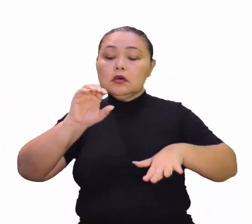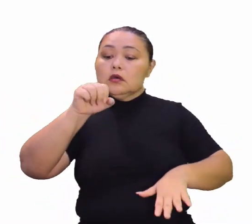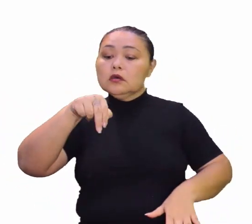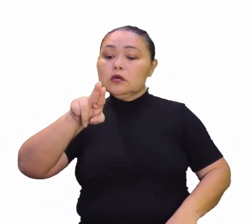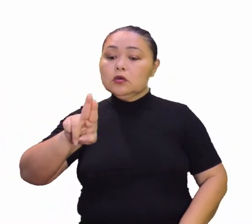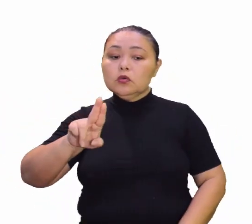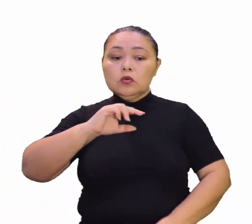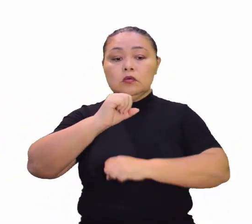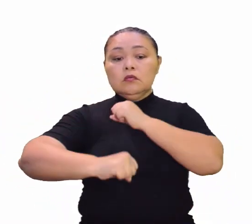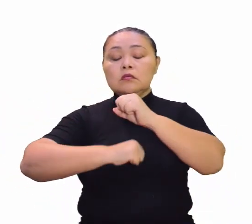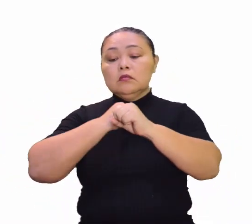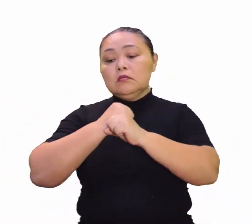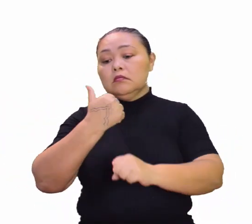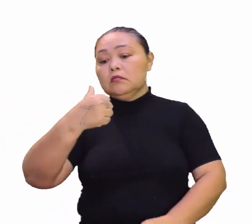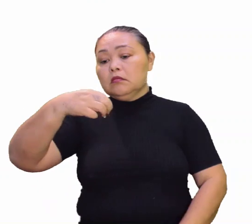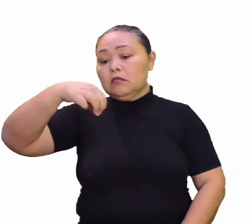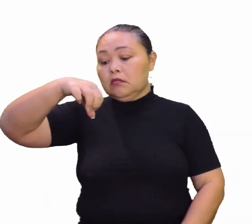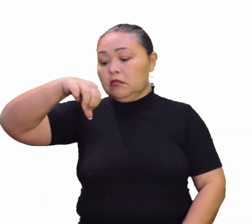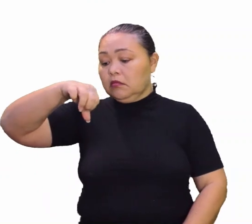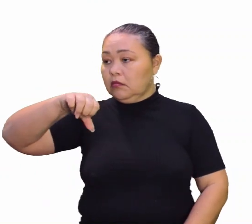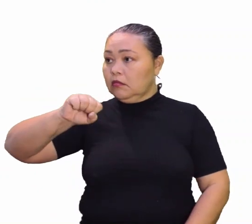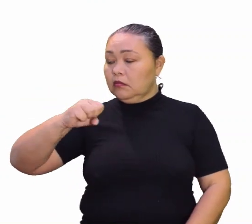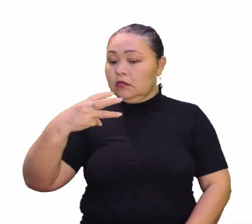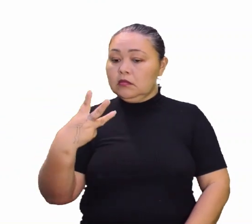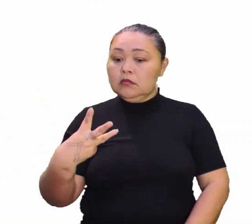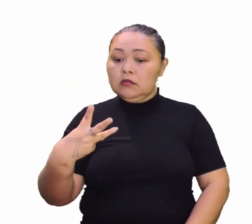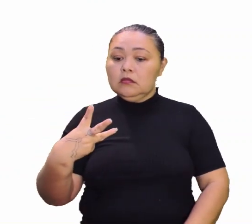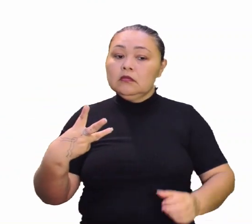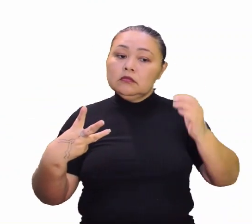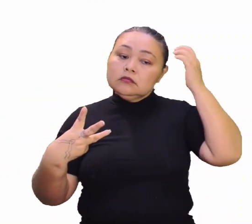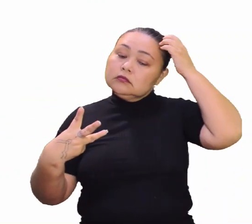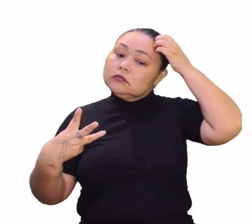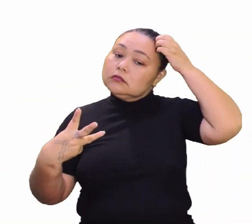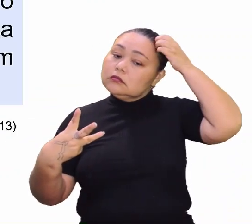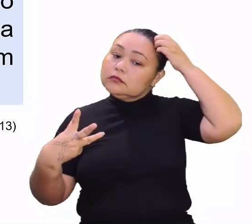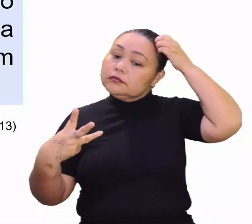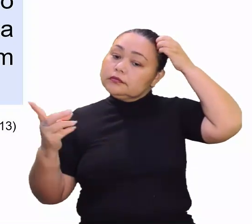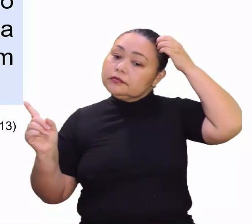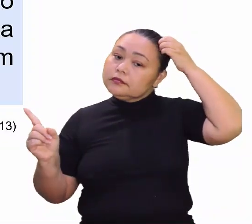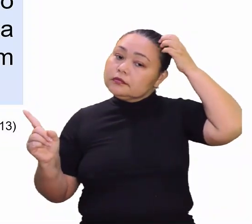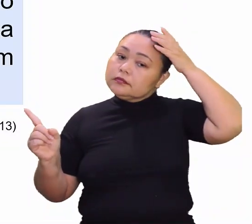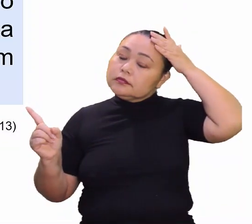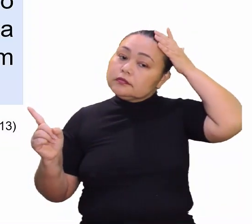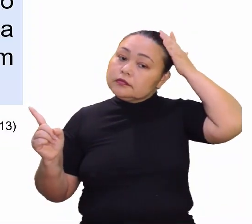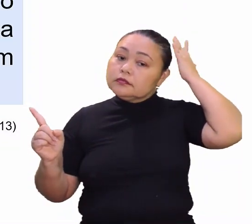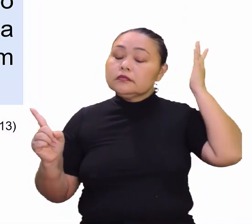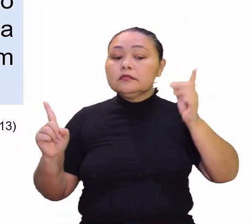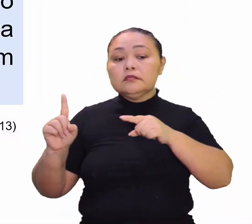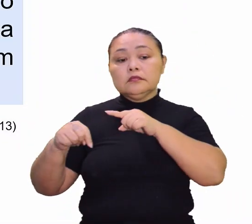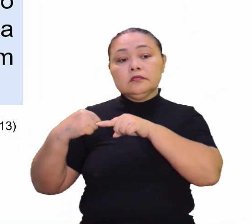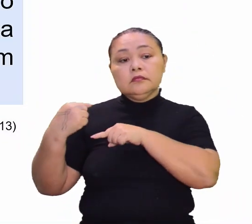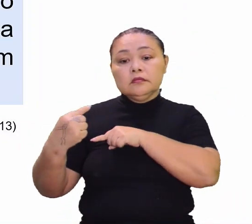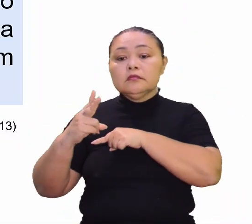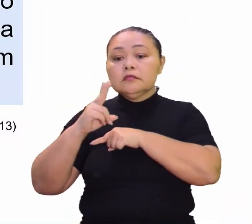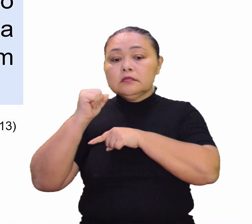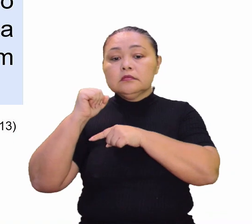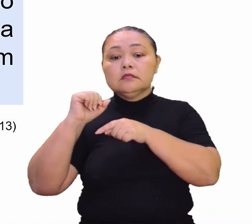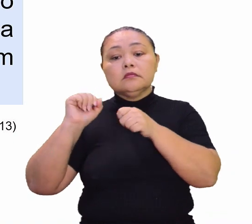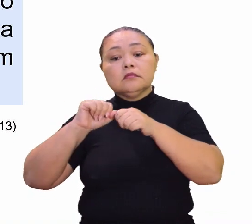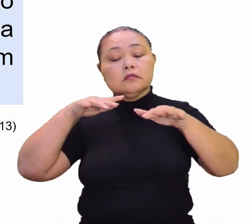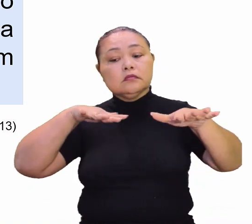em 1983, pelas Organizações das Nações Unidas. Certo, professor? O